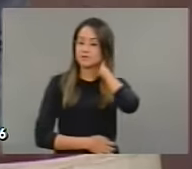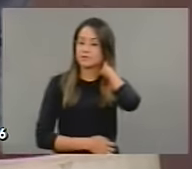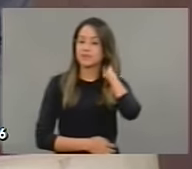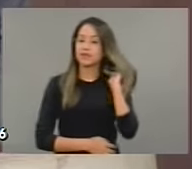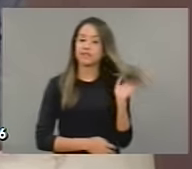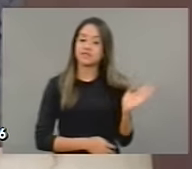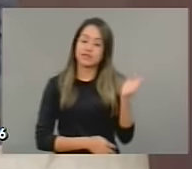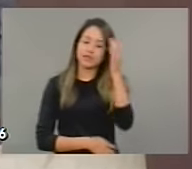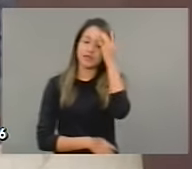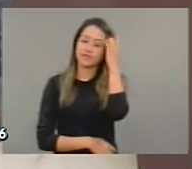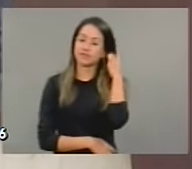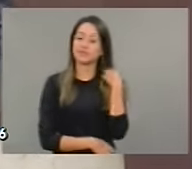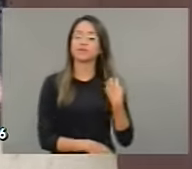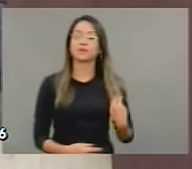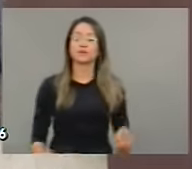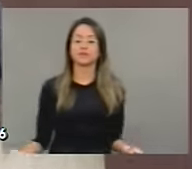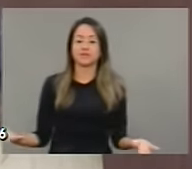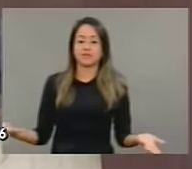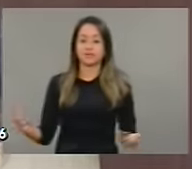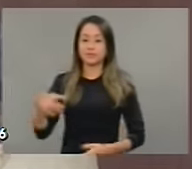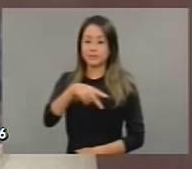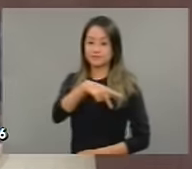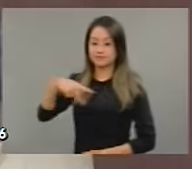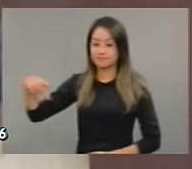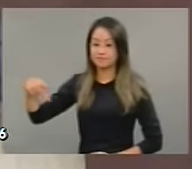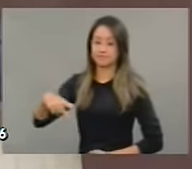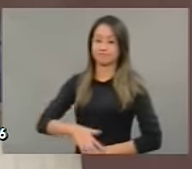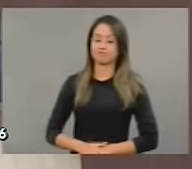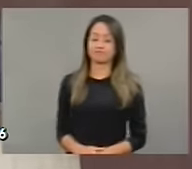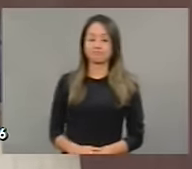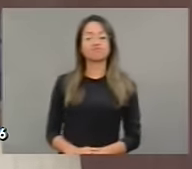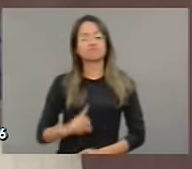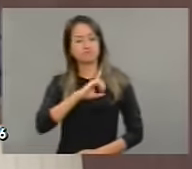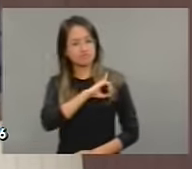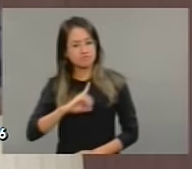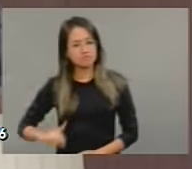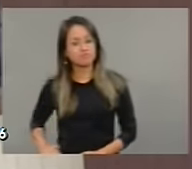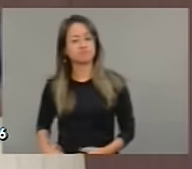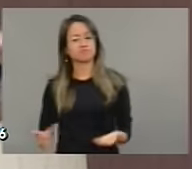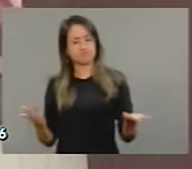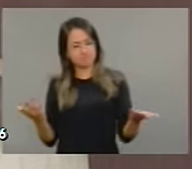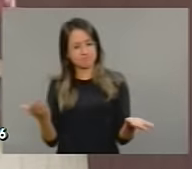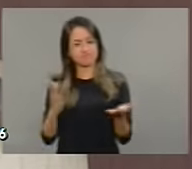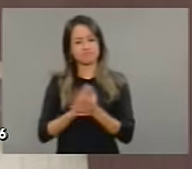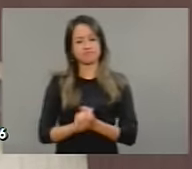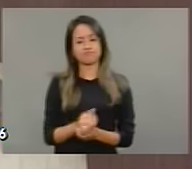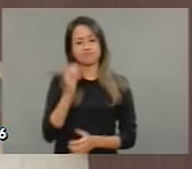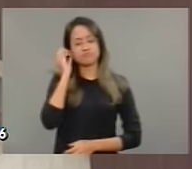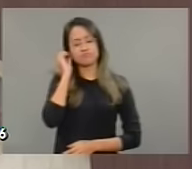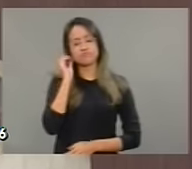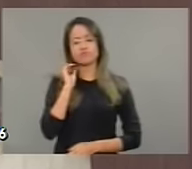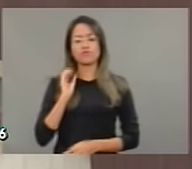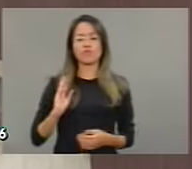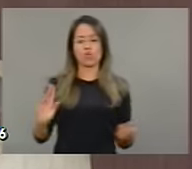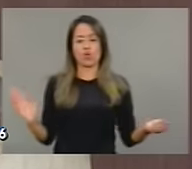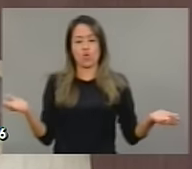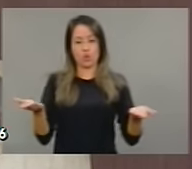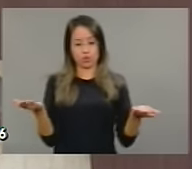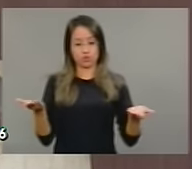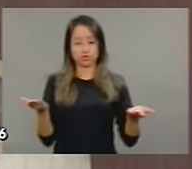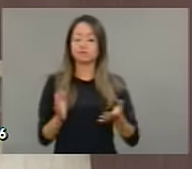Senhor presidente, senhoras deputadas, senhores deputados, eu vou fazer esse meu pronunciamento